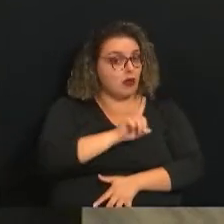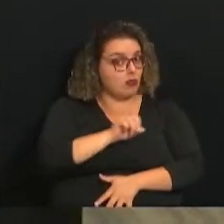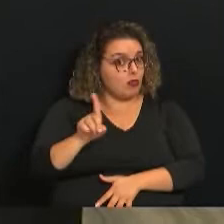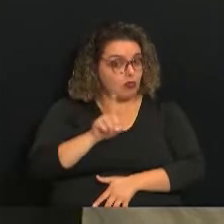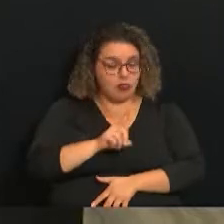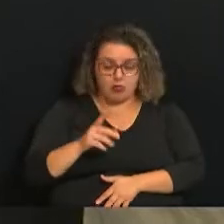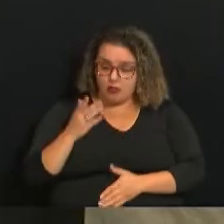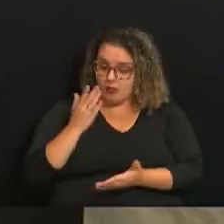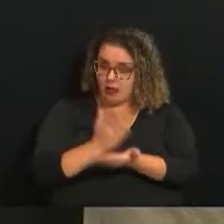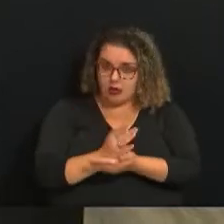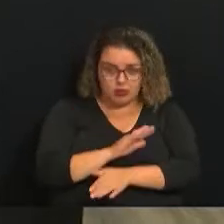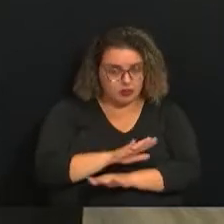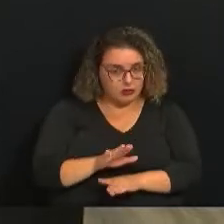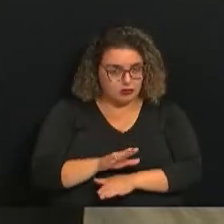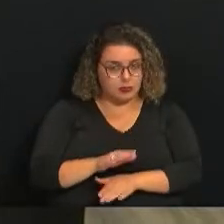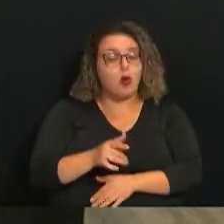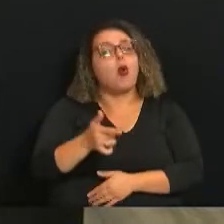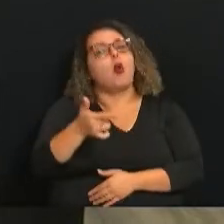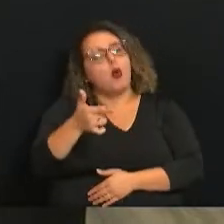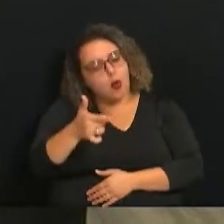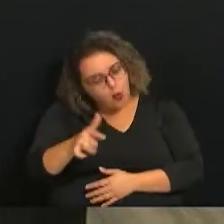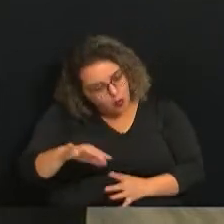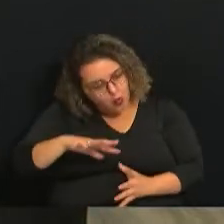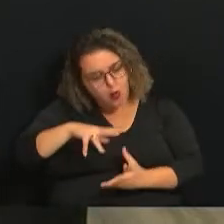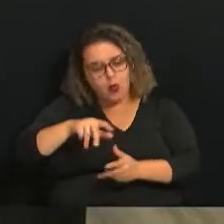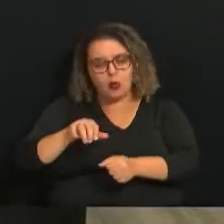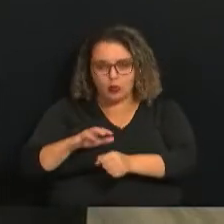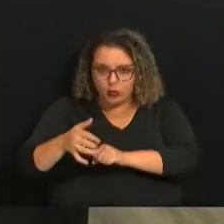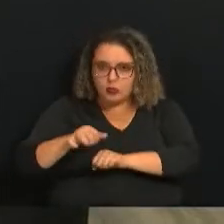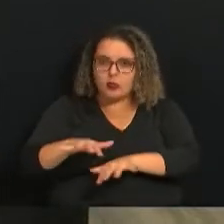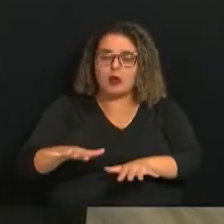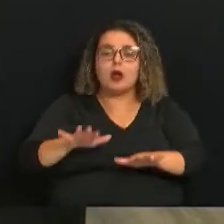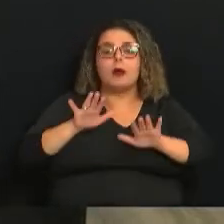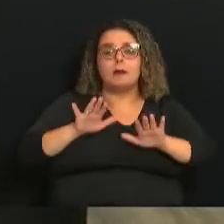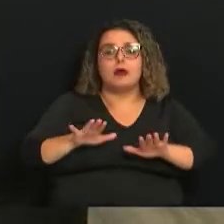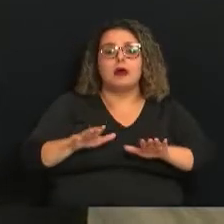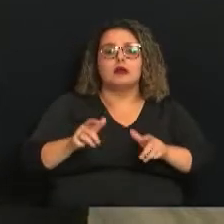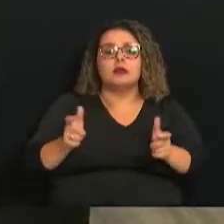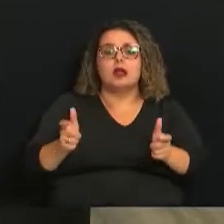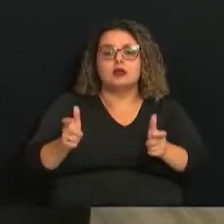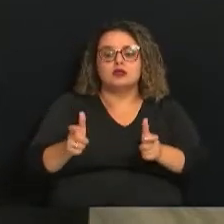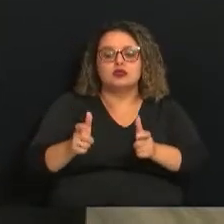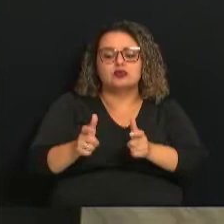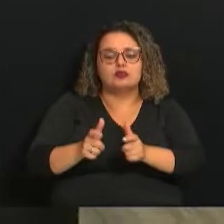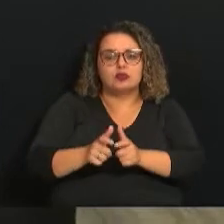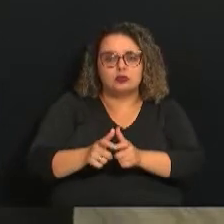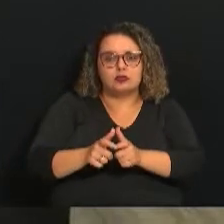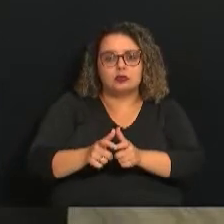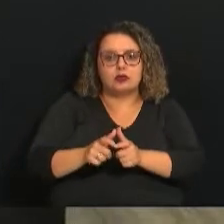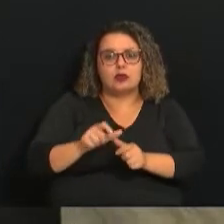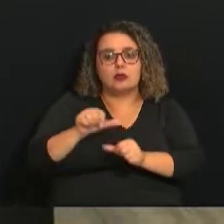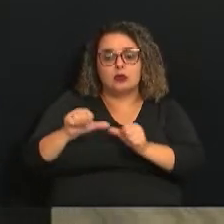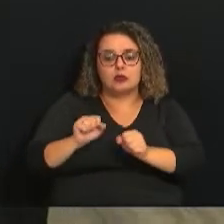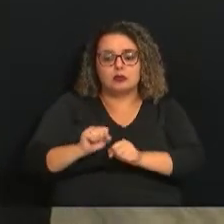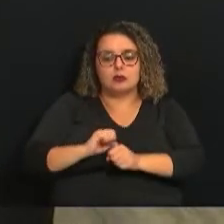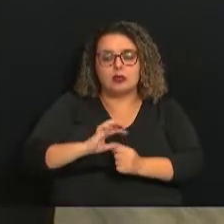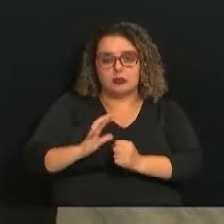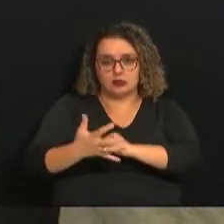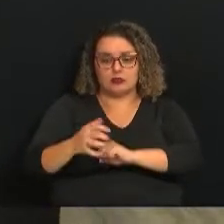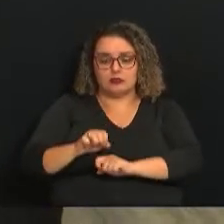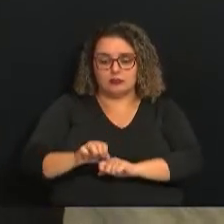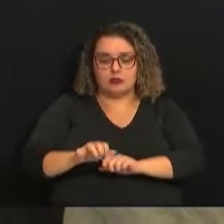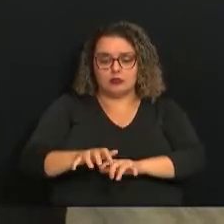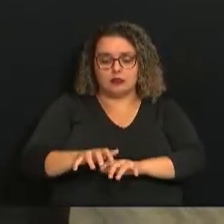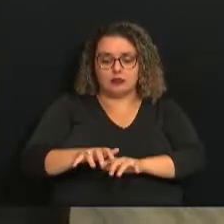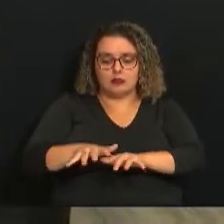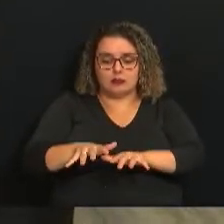os números de casos, de internações, também estão caindo no estado de São Paulo e na nossa cidade. E esse site que a gente sempre